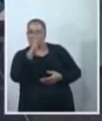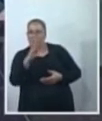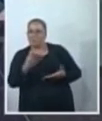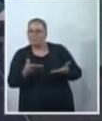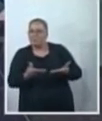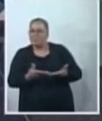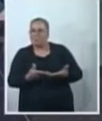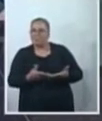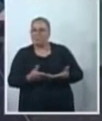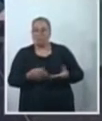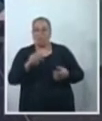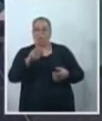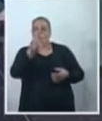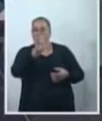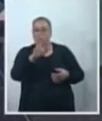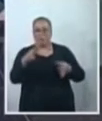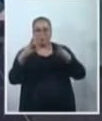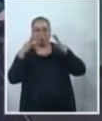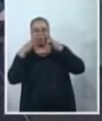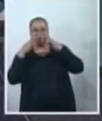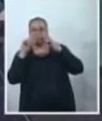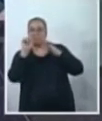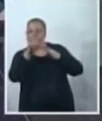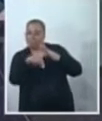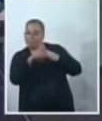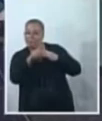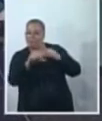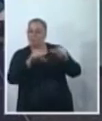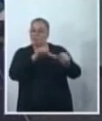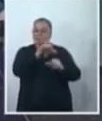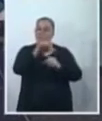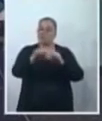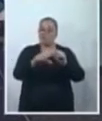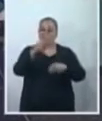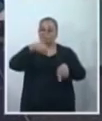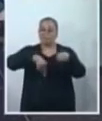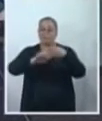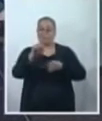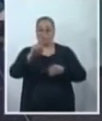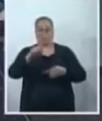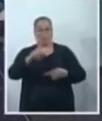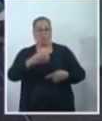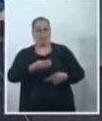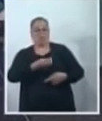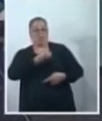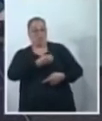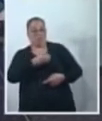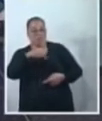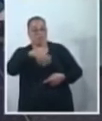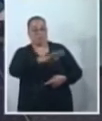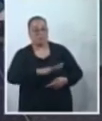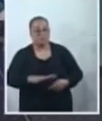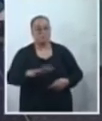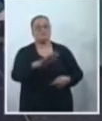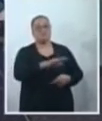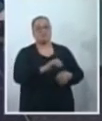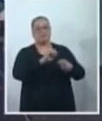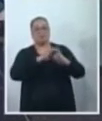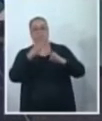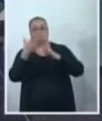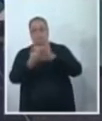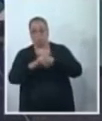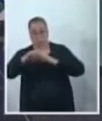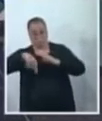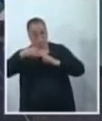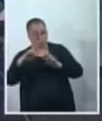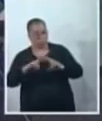deve ficar atento a essa questão. A mudança de padrão de vida social com a pandemia não vai ser mais a mesma coisa,